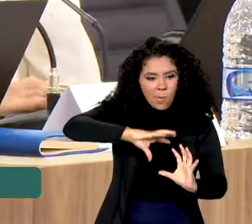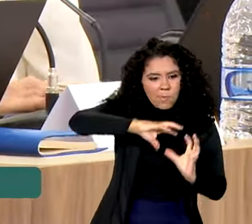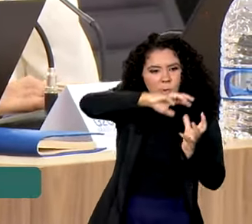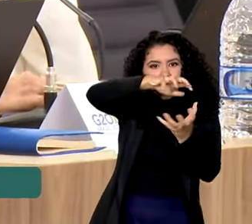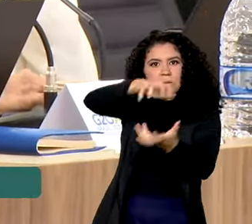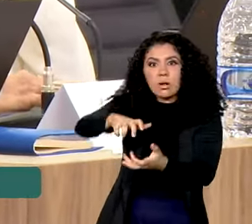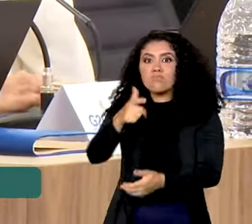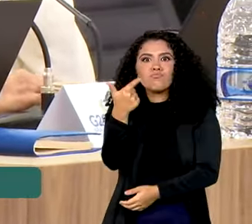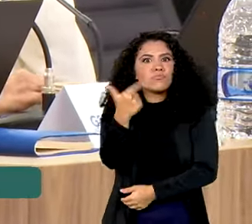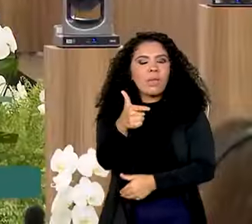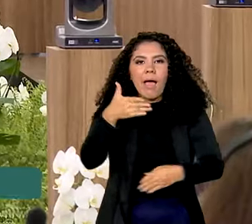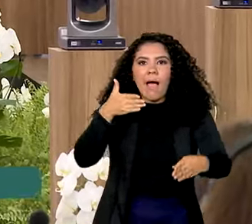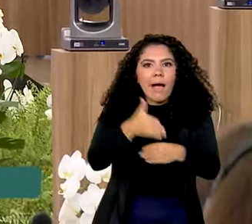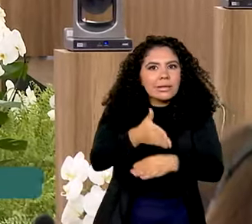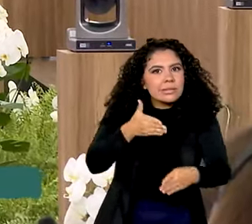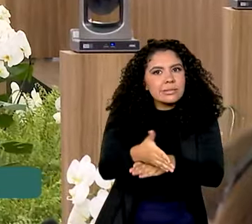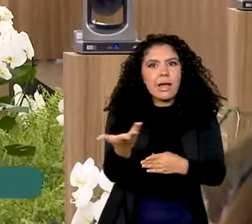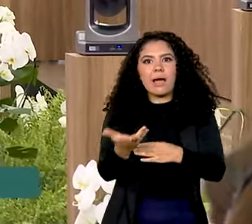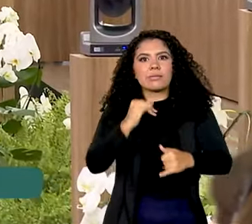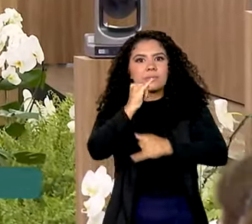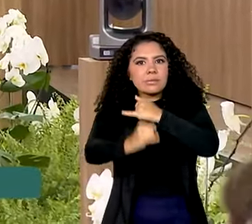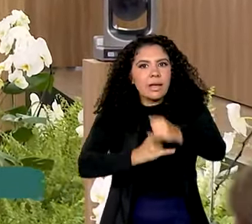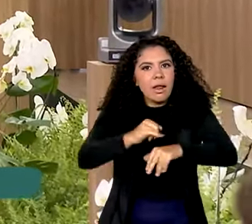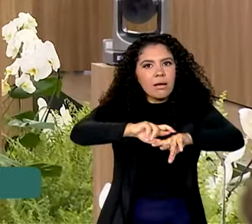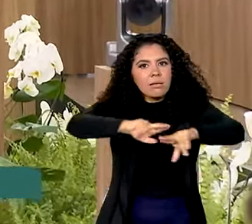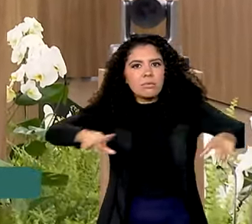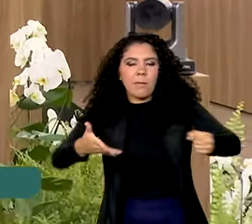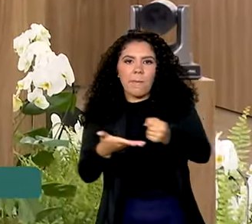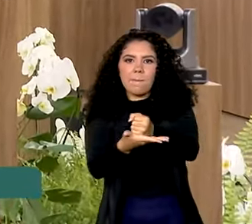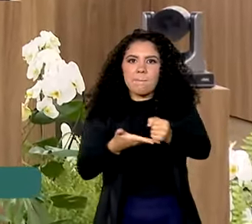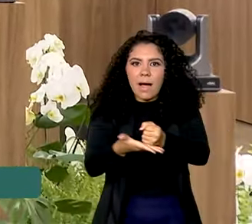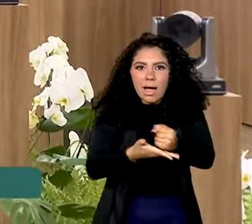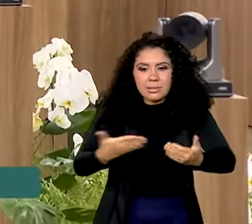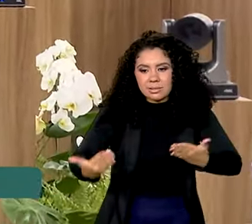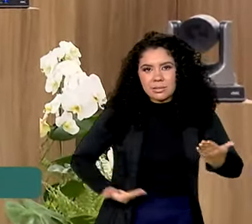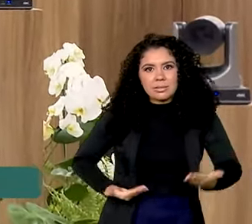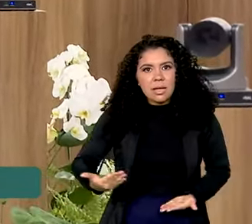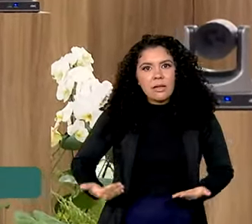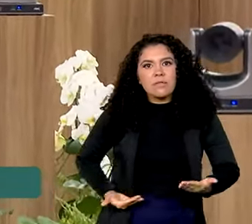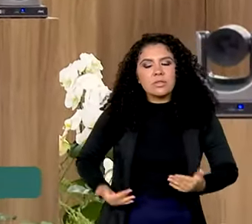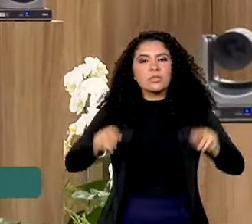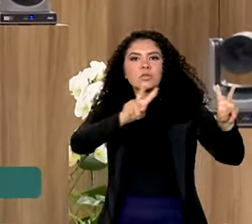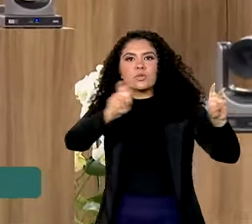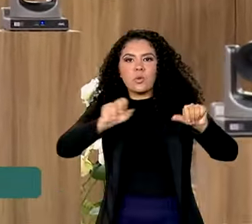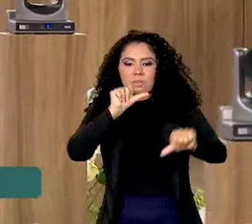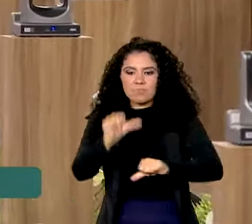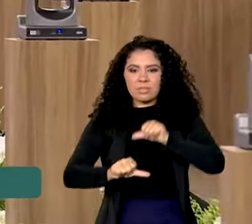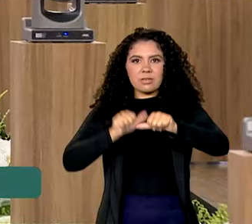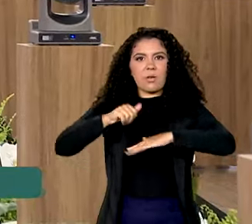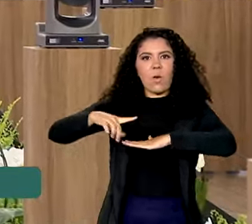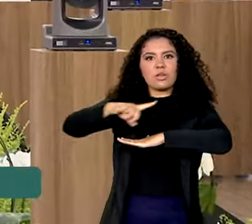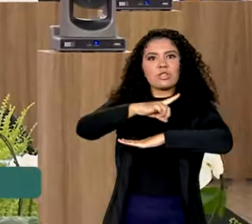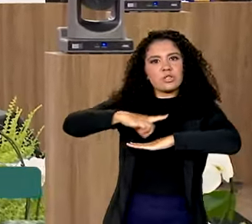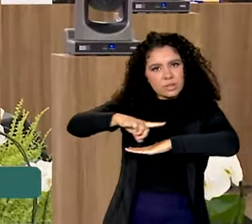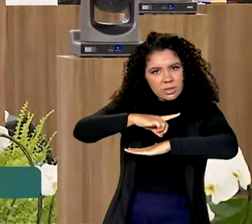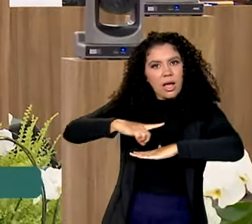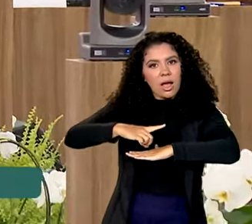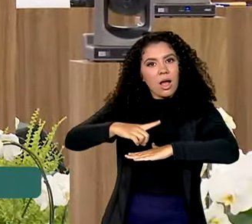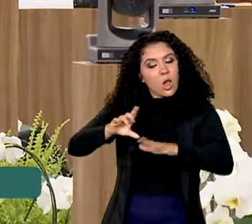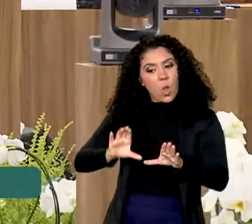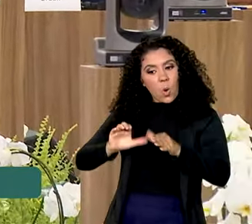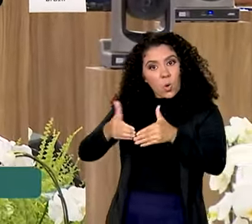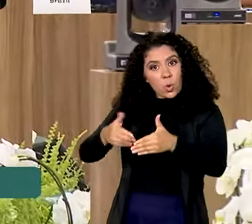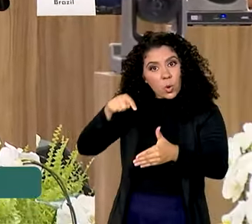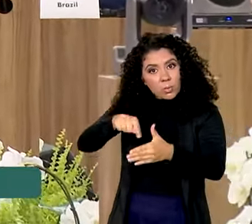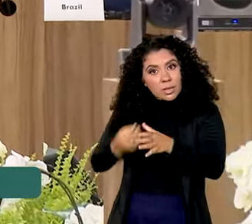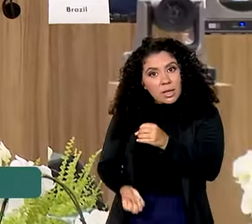acesso às ferramentas e aos serviços básicos relacionados à transformação digital, o grupo, criado em